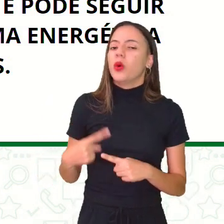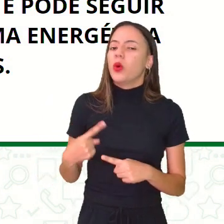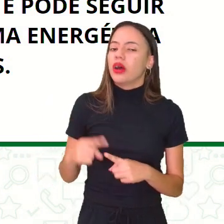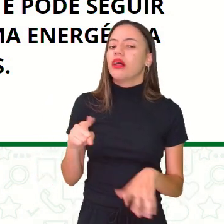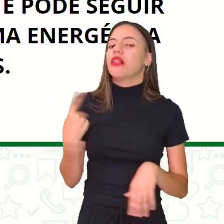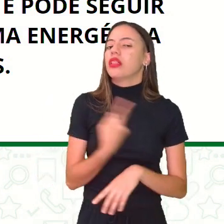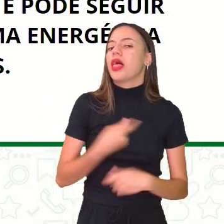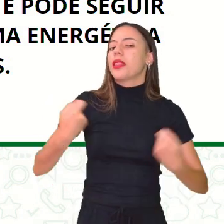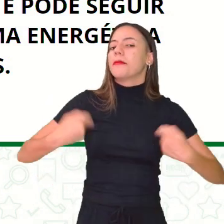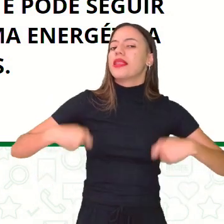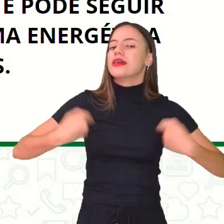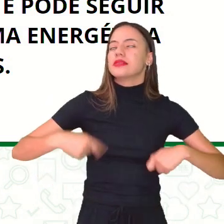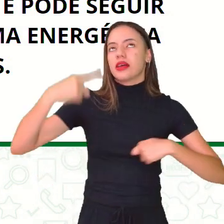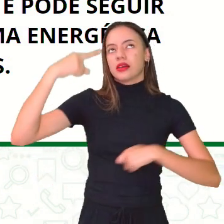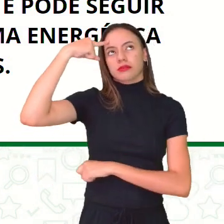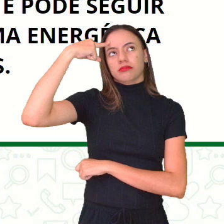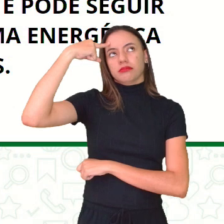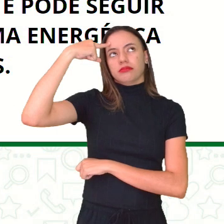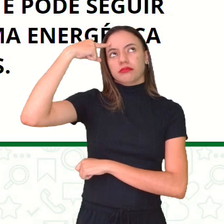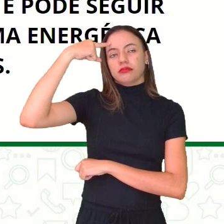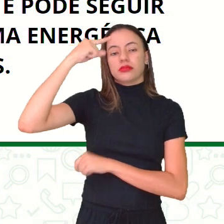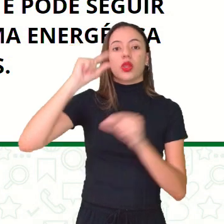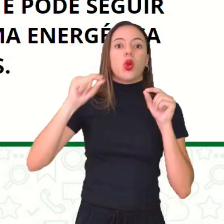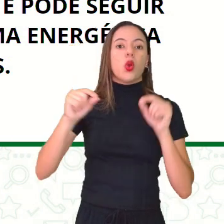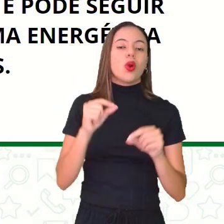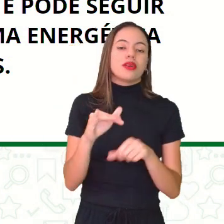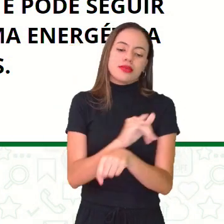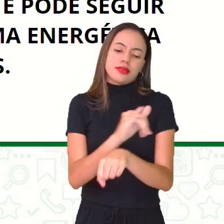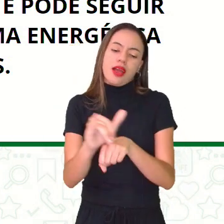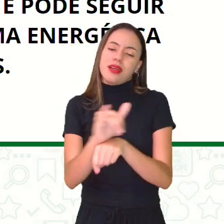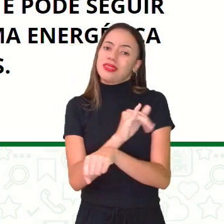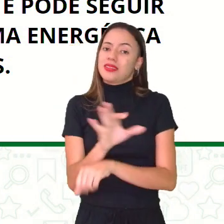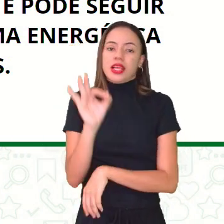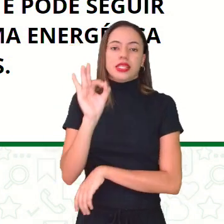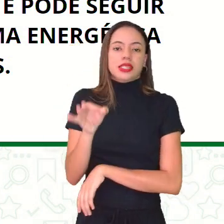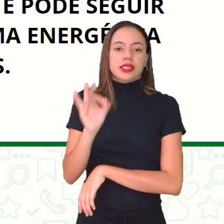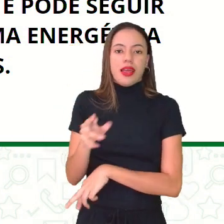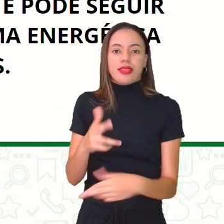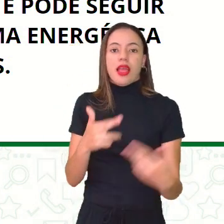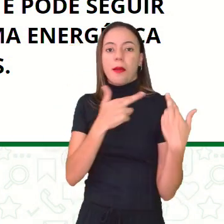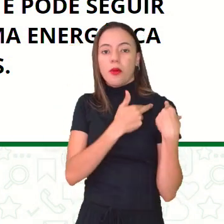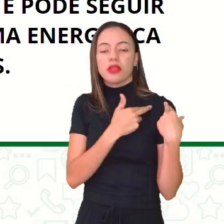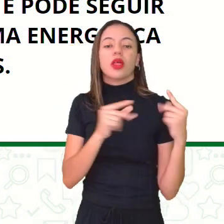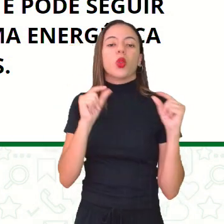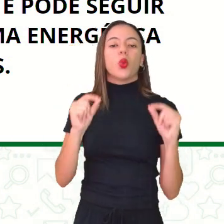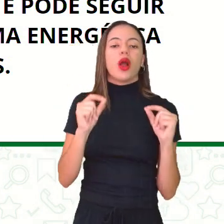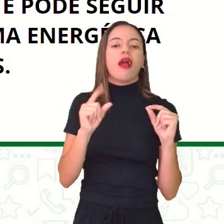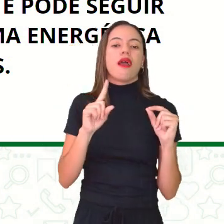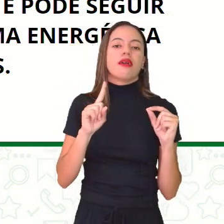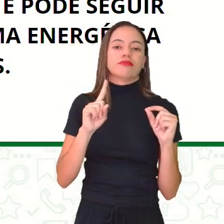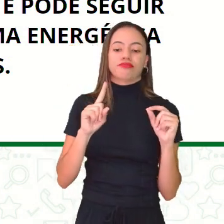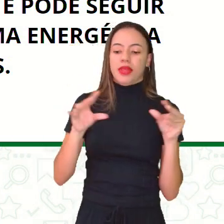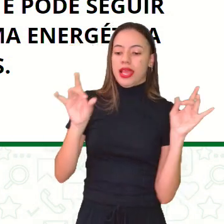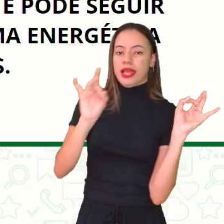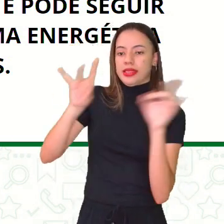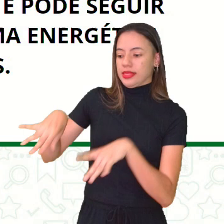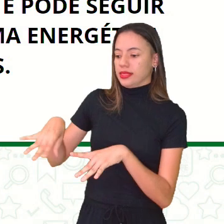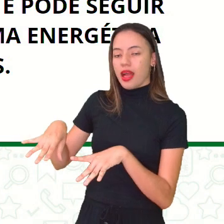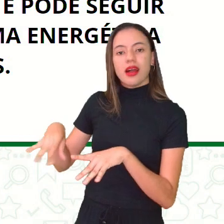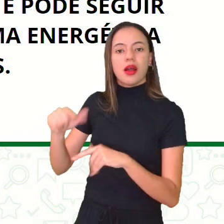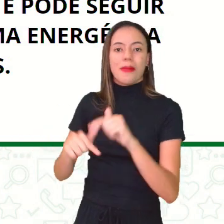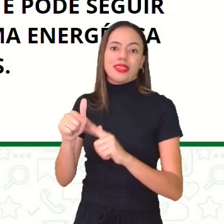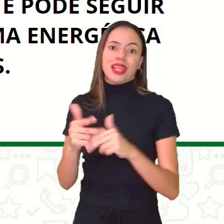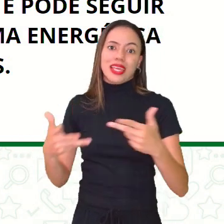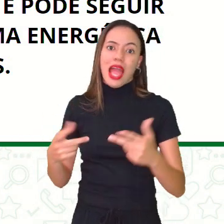a gente precisa pensar em formas corretas e responsáveis de estar descartando os resíduos